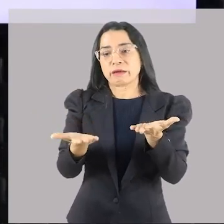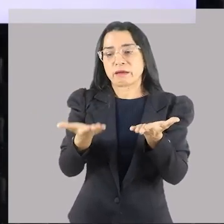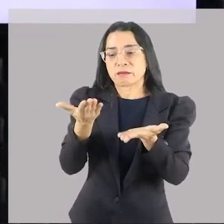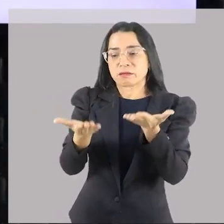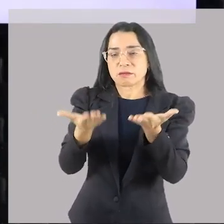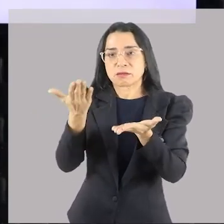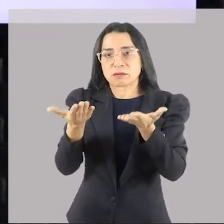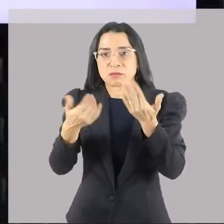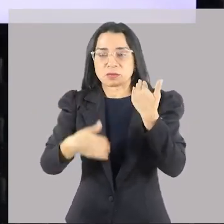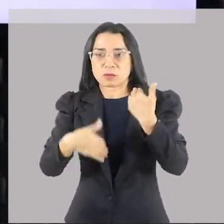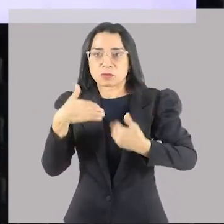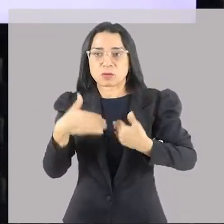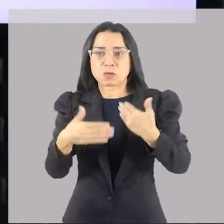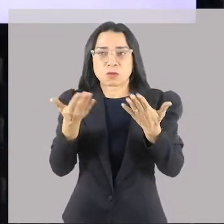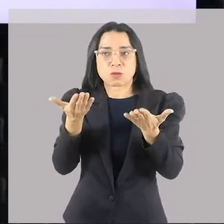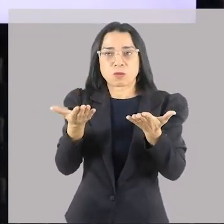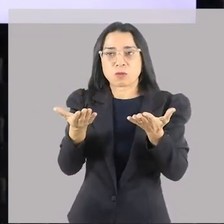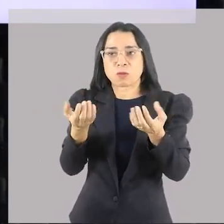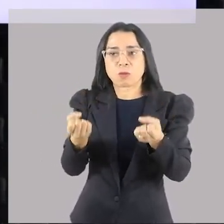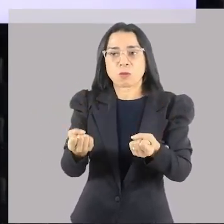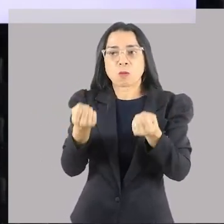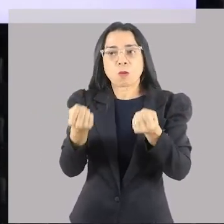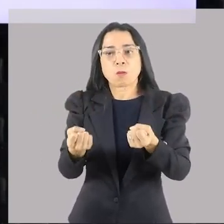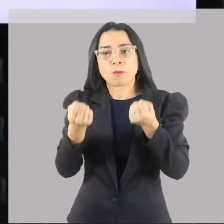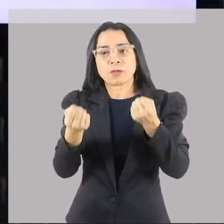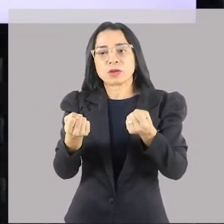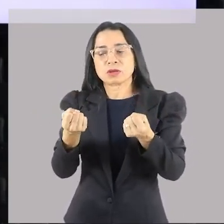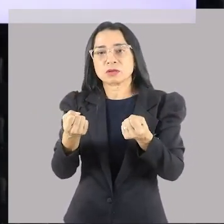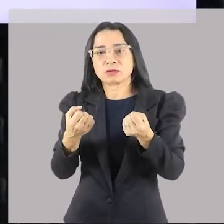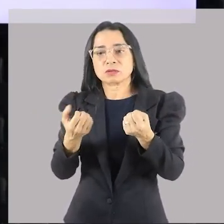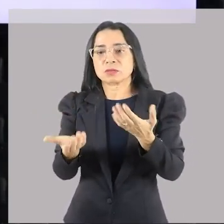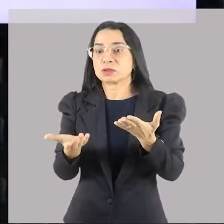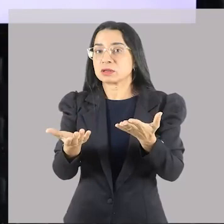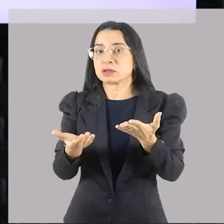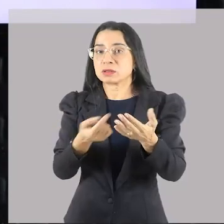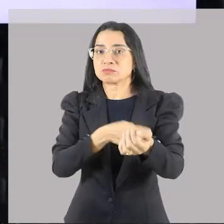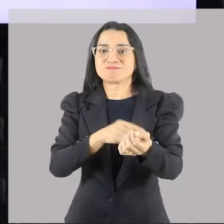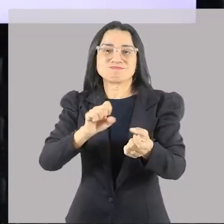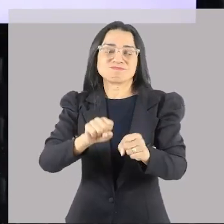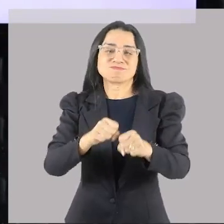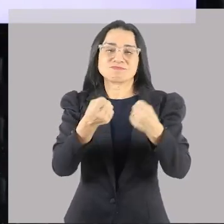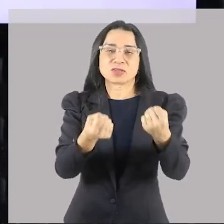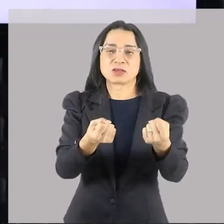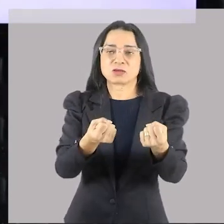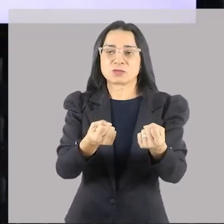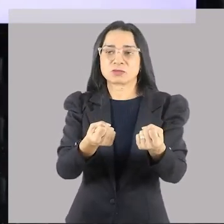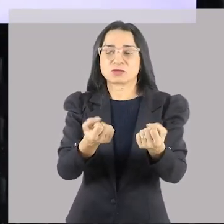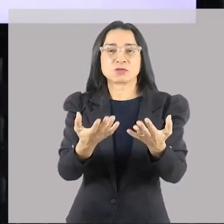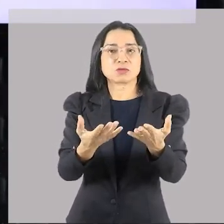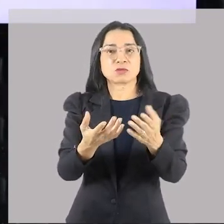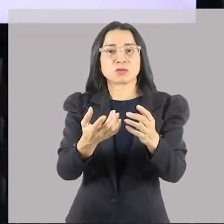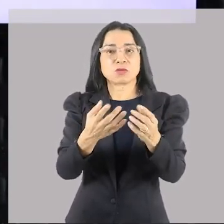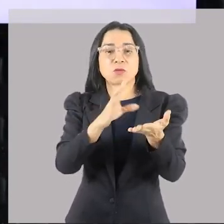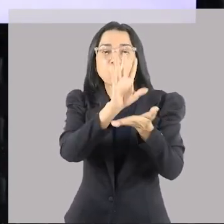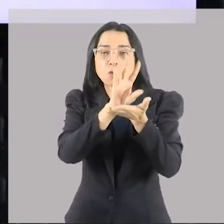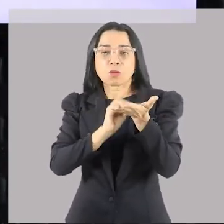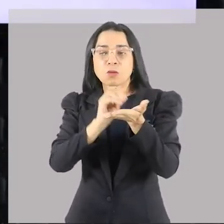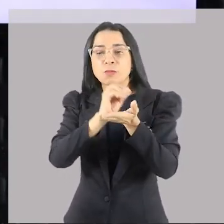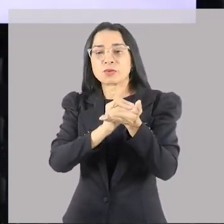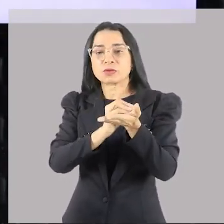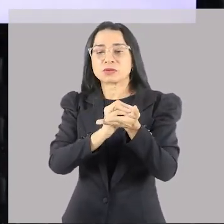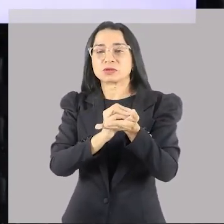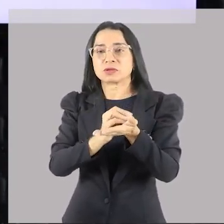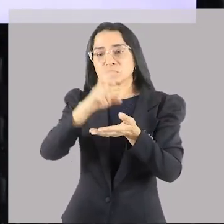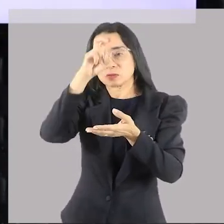corpo, o peso, fisicamente, para que a peça não quebre. Ela começa com uma imitação dos egípcios, até chegar no que a gente chama de